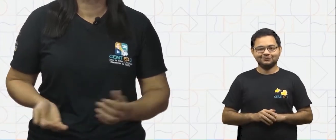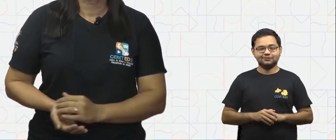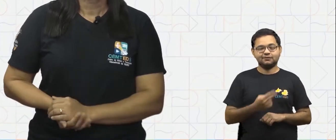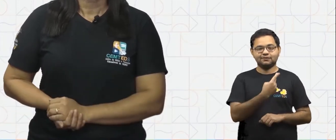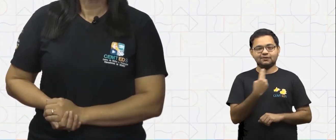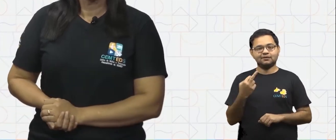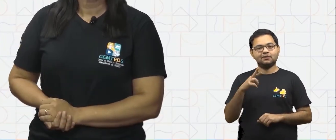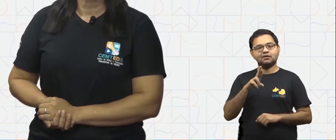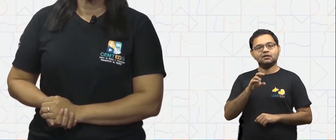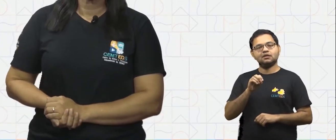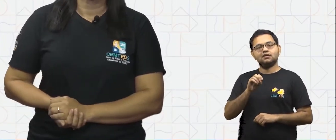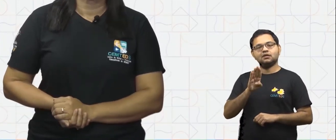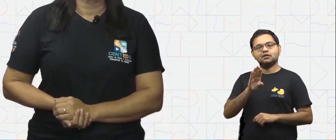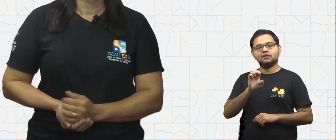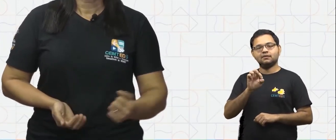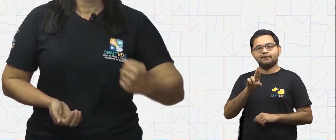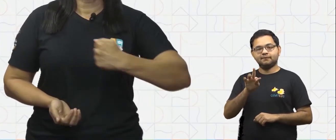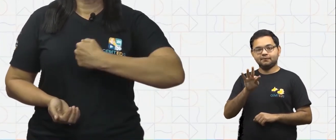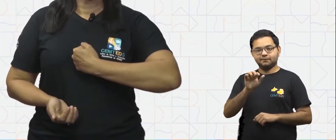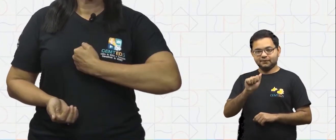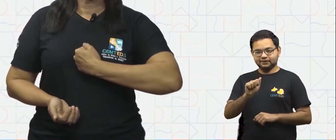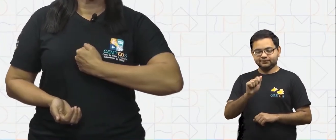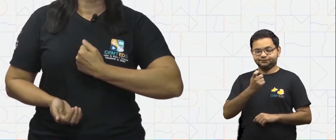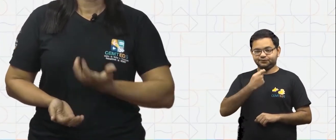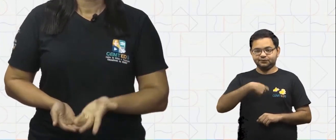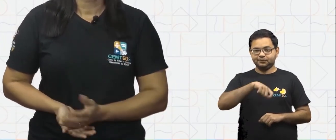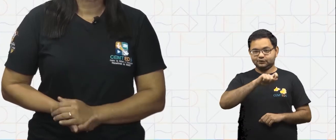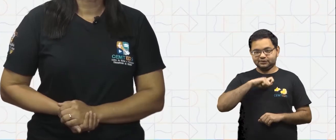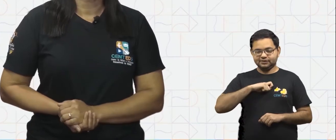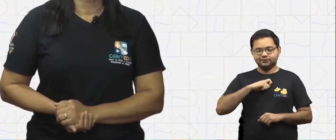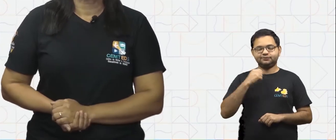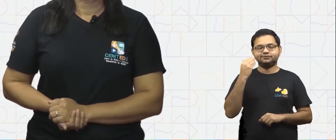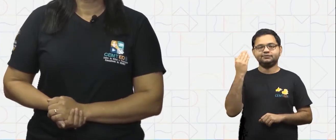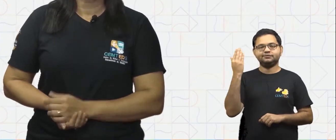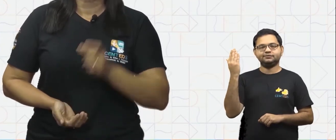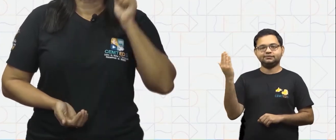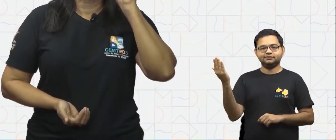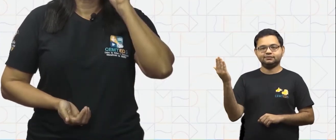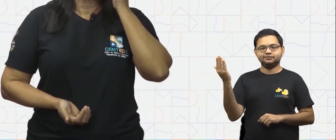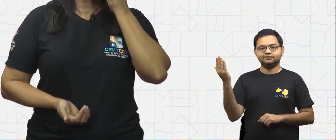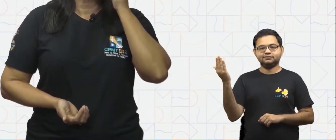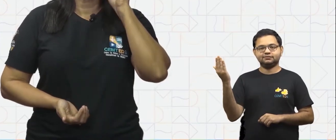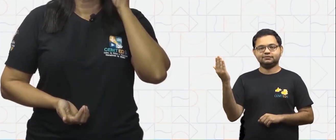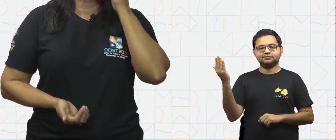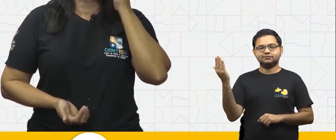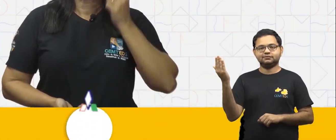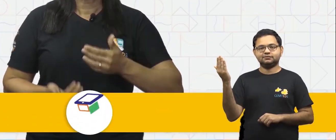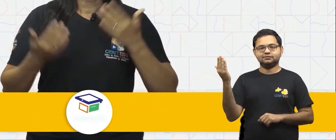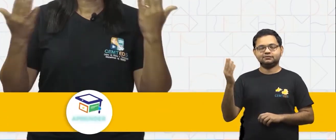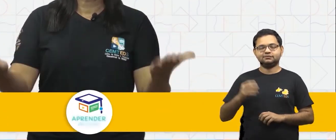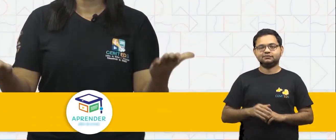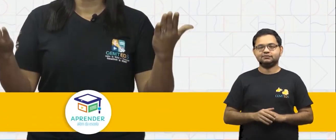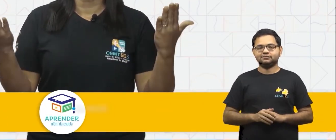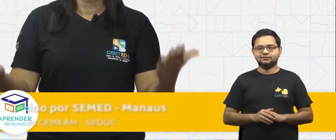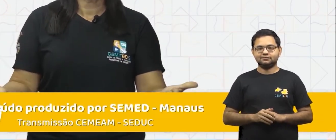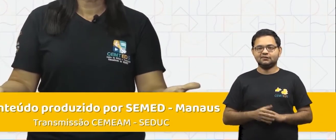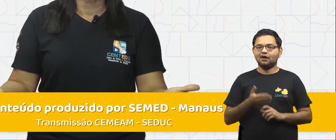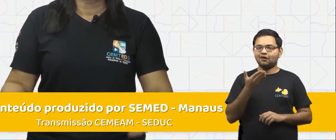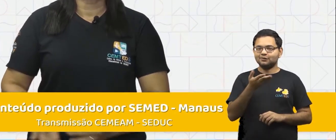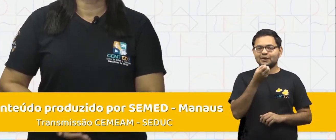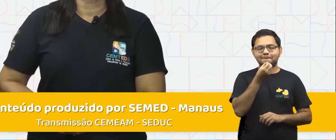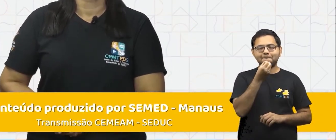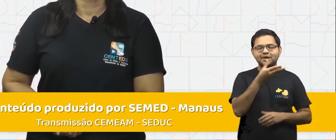professora Roberta Portela e o meu sinal na comunidade surda é esse. Seja